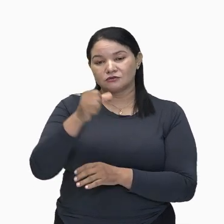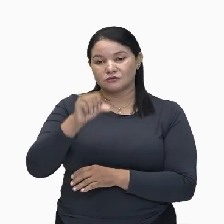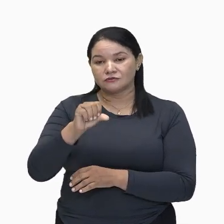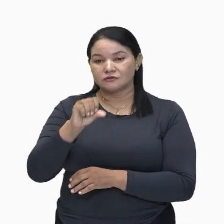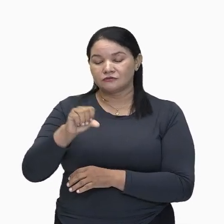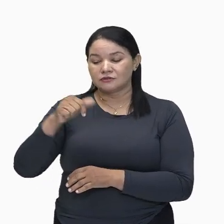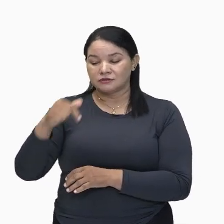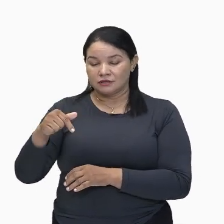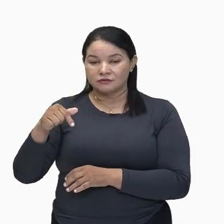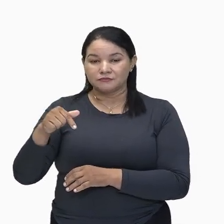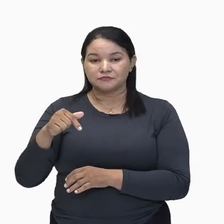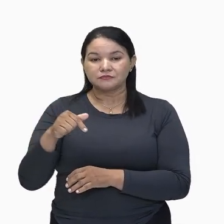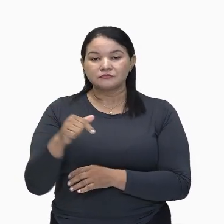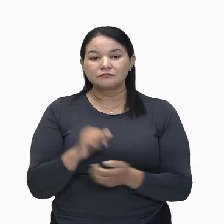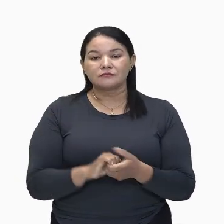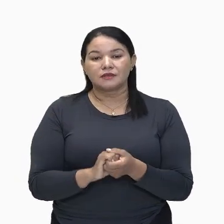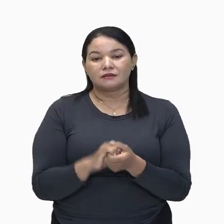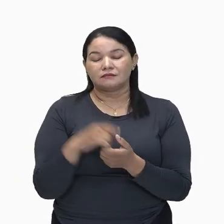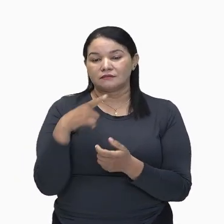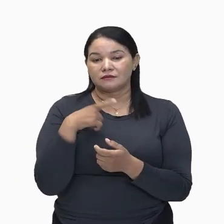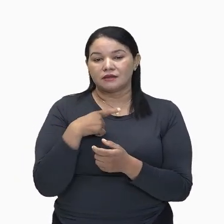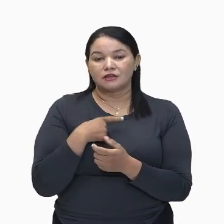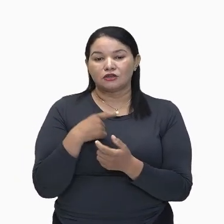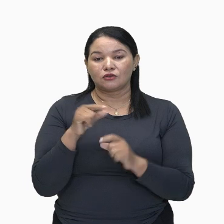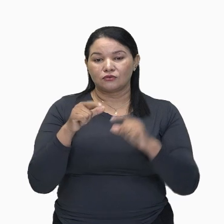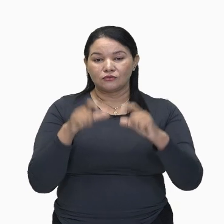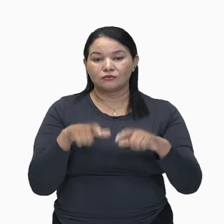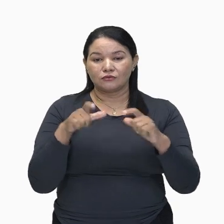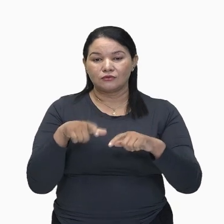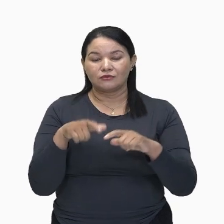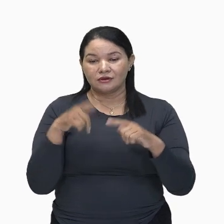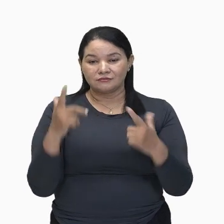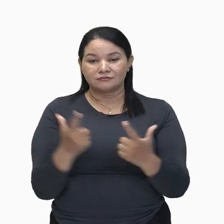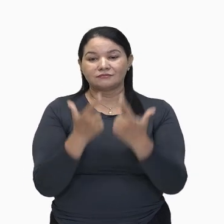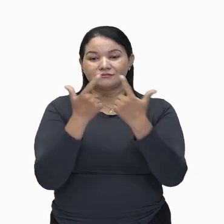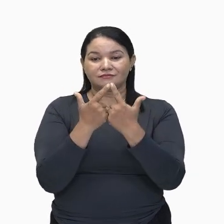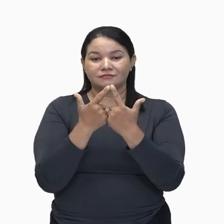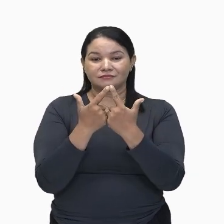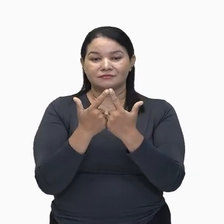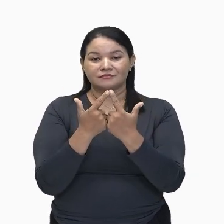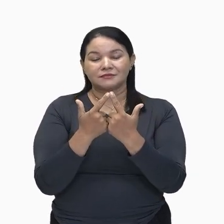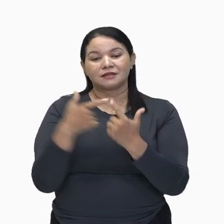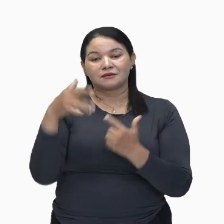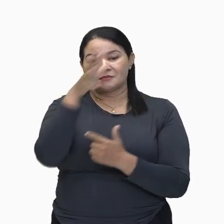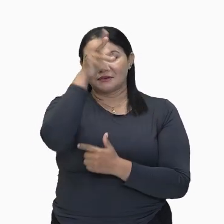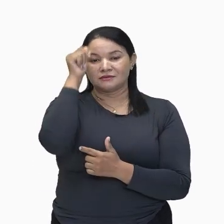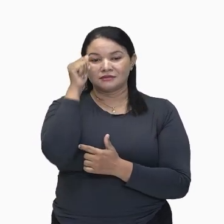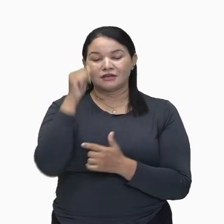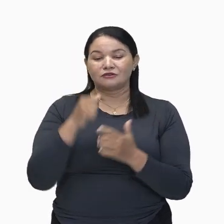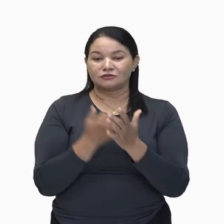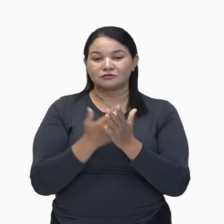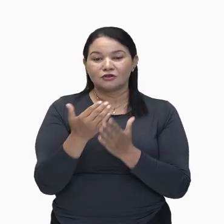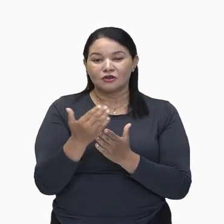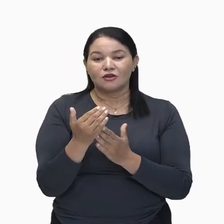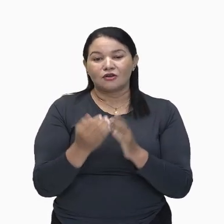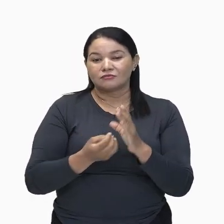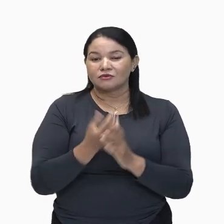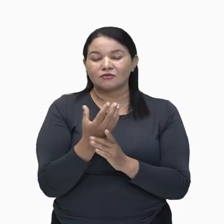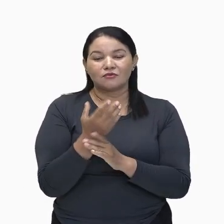1997 e tem como sede um imponente Teatro Amazonas em Manaus, inaugurado em